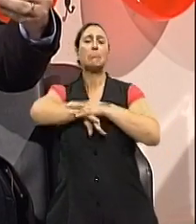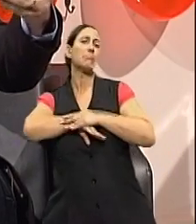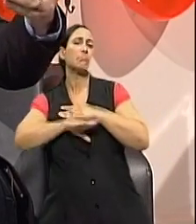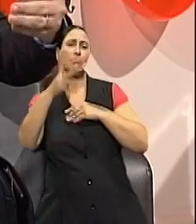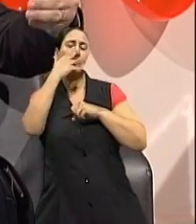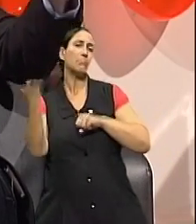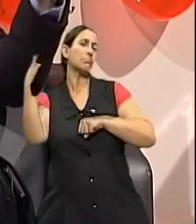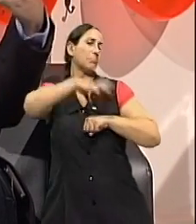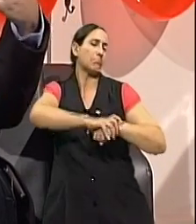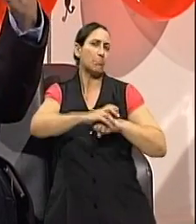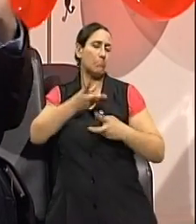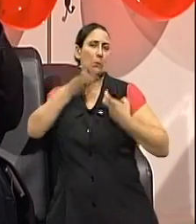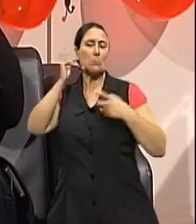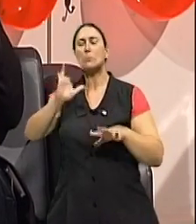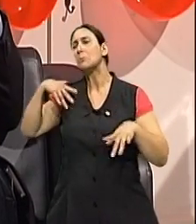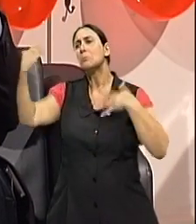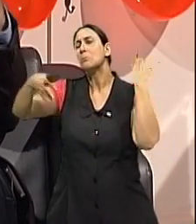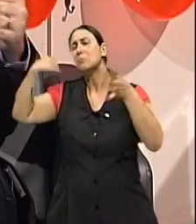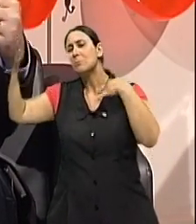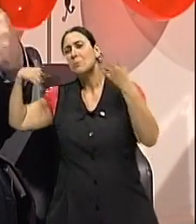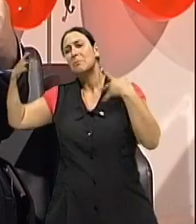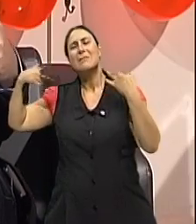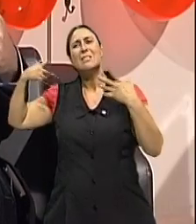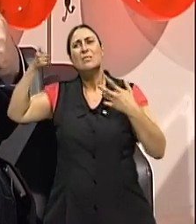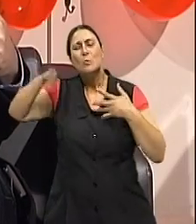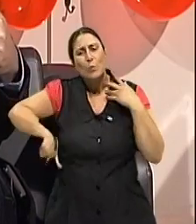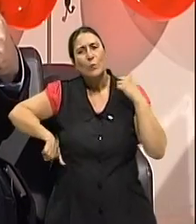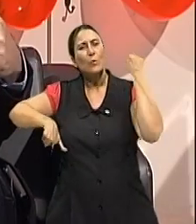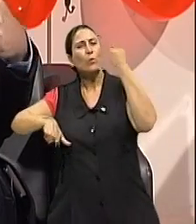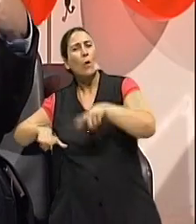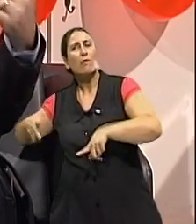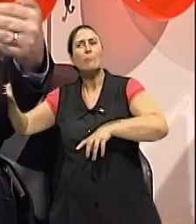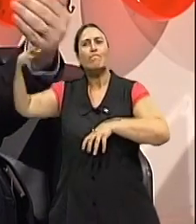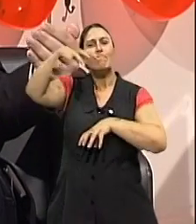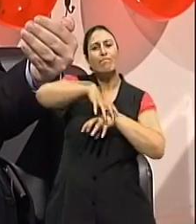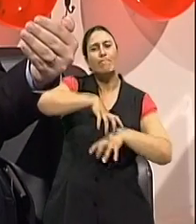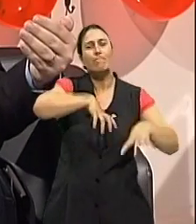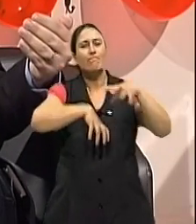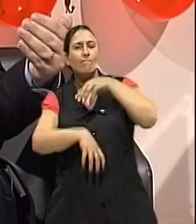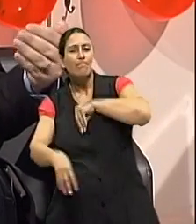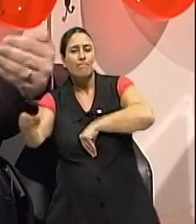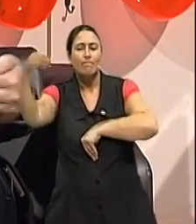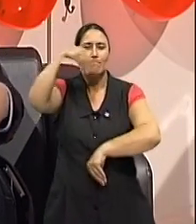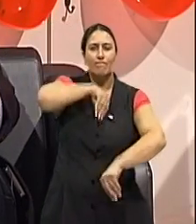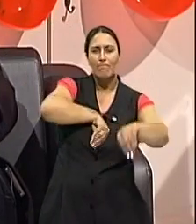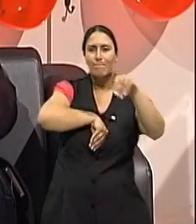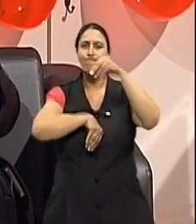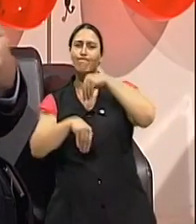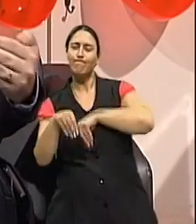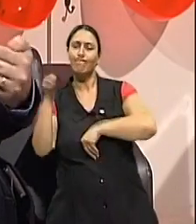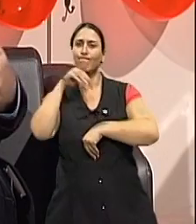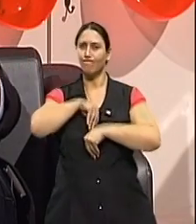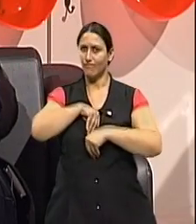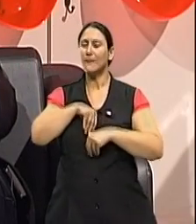depressivo que foi tratado de uma forma menos abrangente da ideal, também pode ser um fator de risco. Agora, tem os